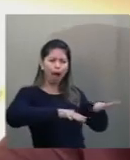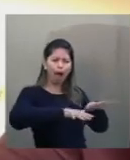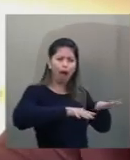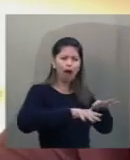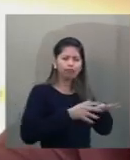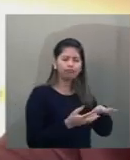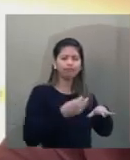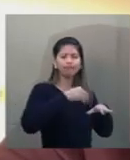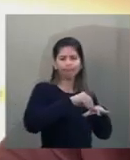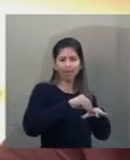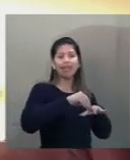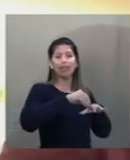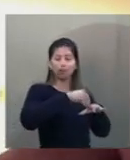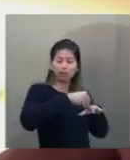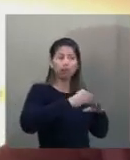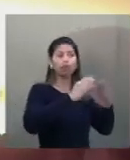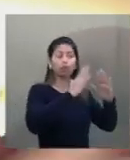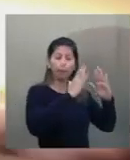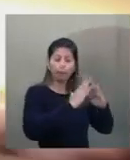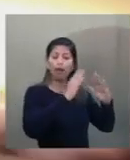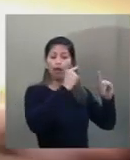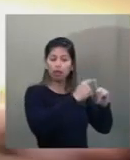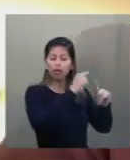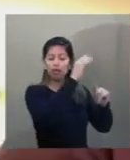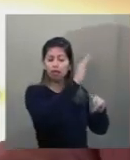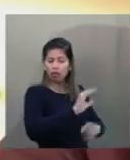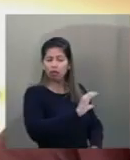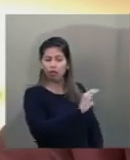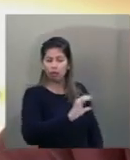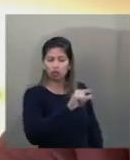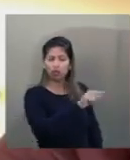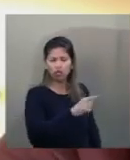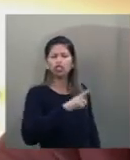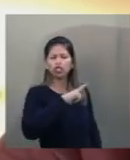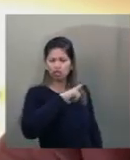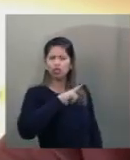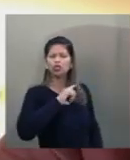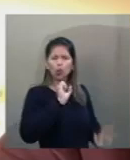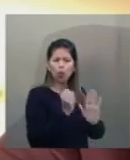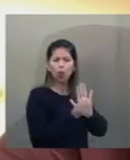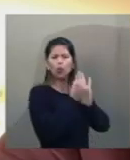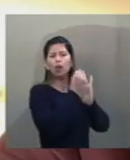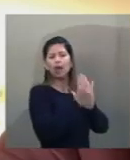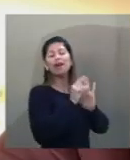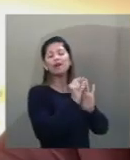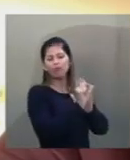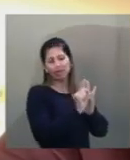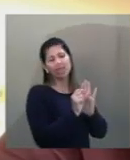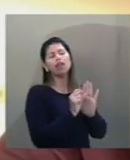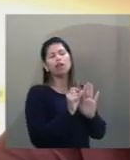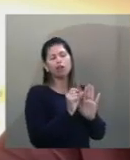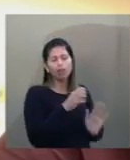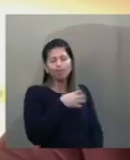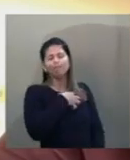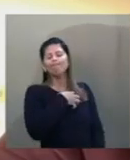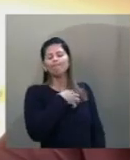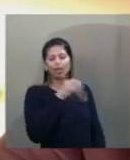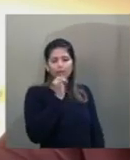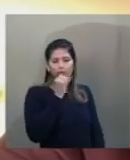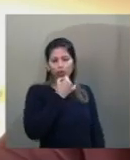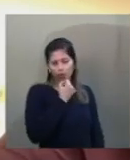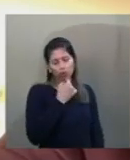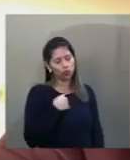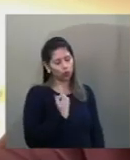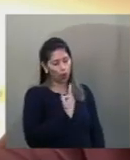missão, dentro de uma igreja, dizer, tem todo um simbolismo isso aí. foi muito triste para todos nós, mas,